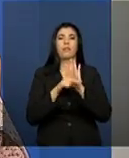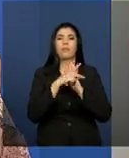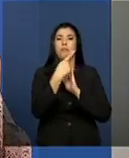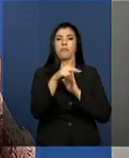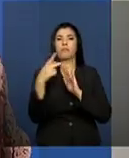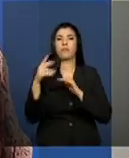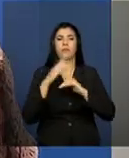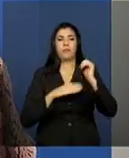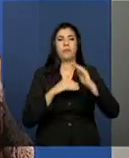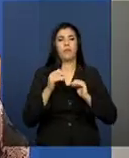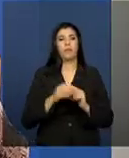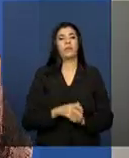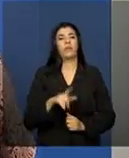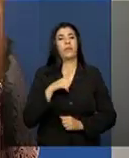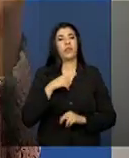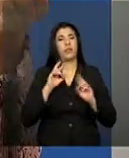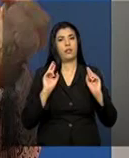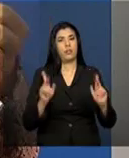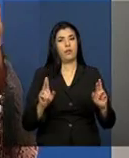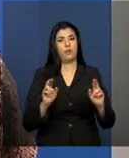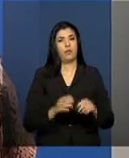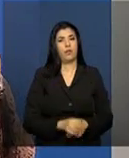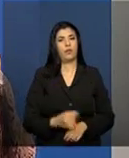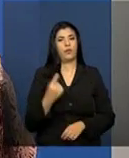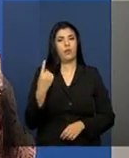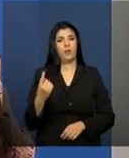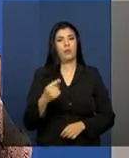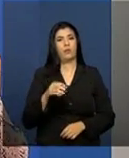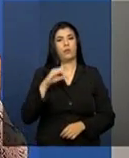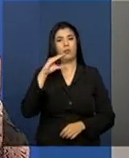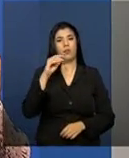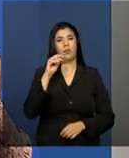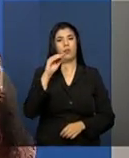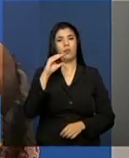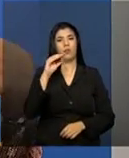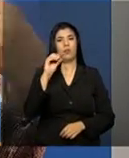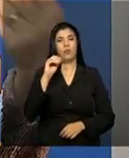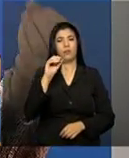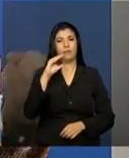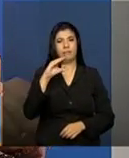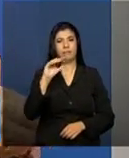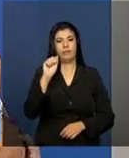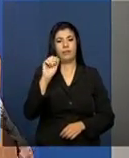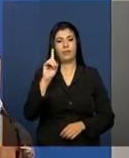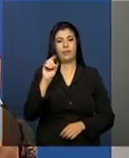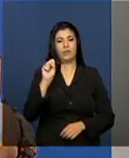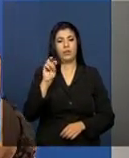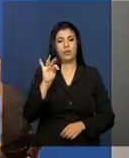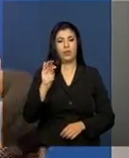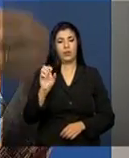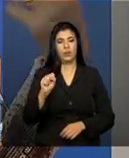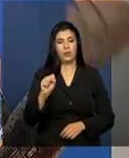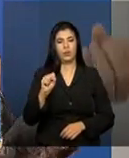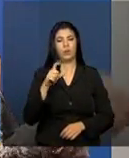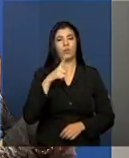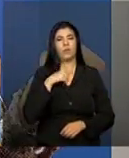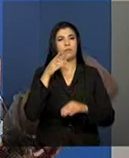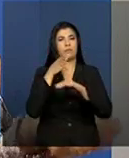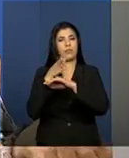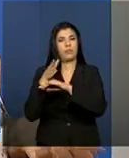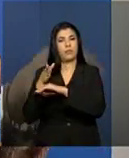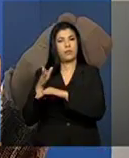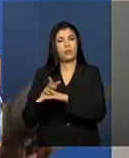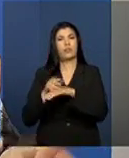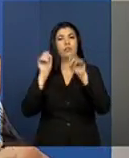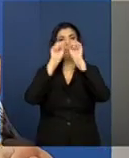diferença entre os dois perfis, que é o cadissuas.município, ele permite acesso, além do prontuário eletrônico, ao sistema